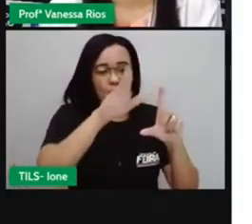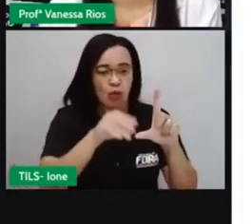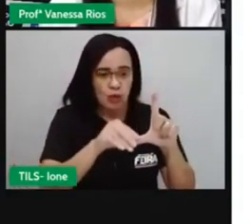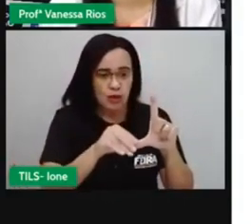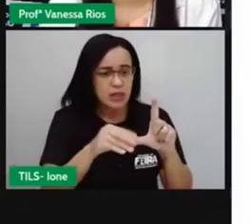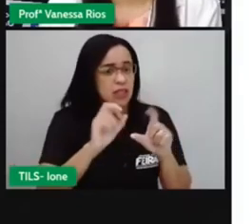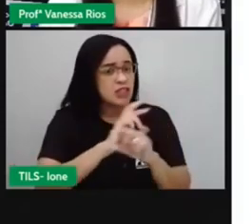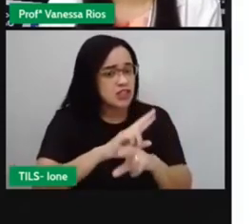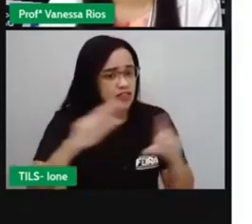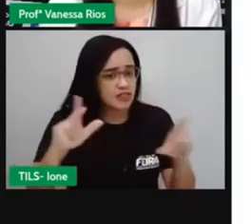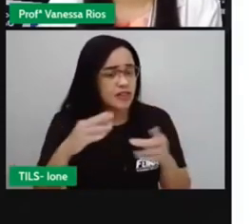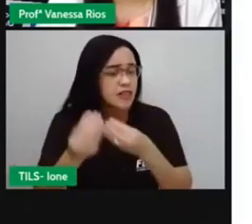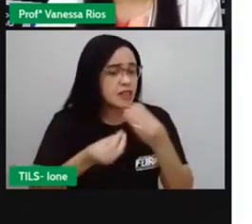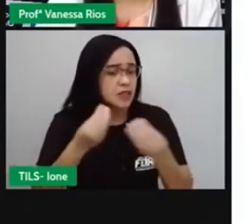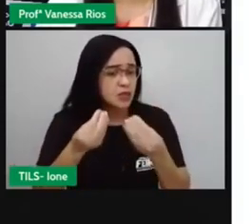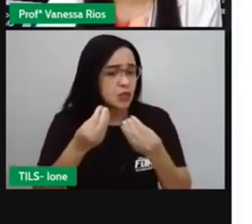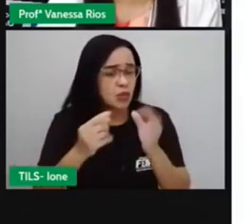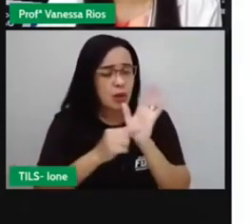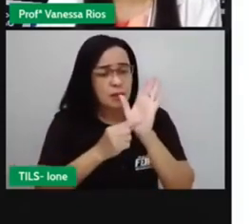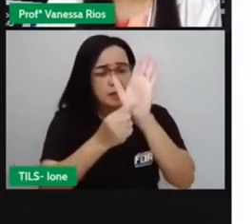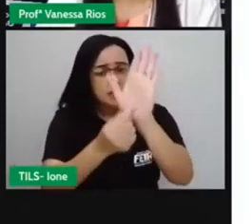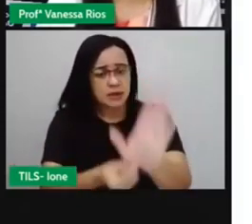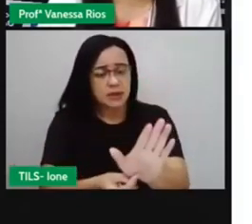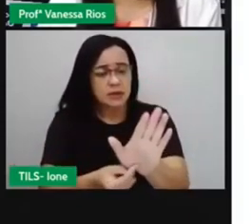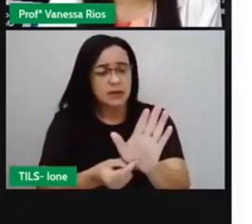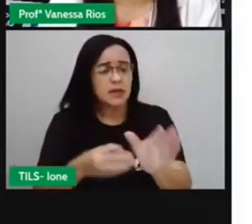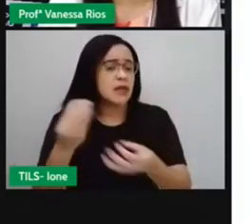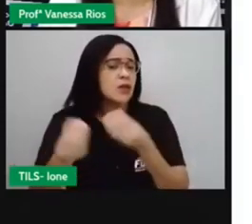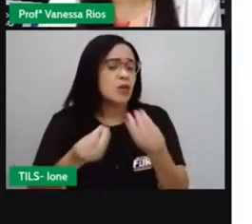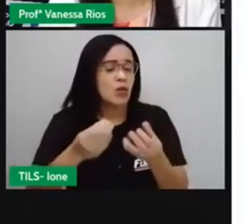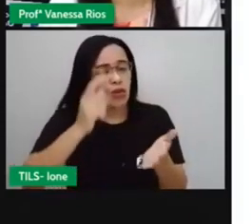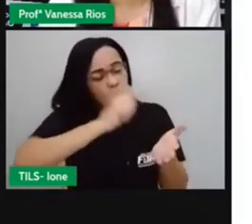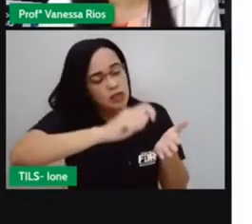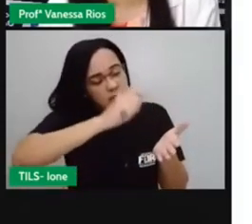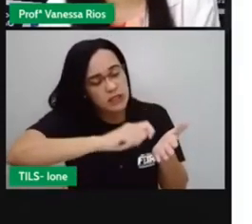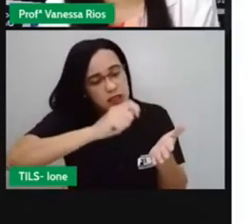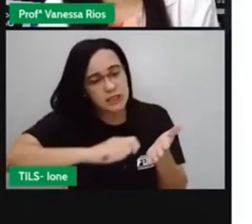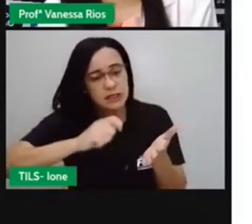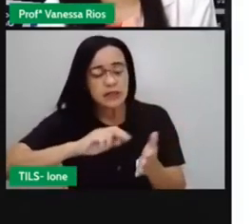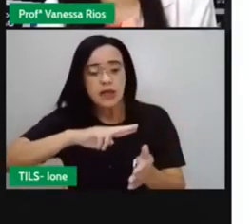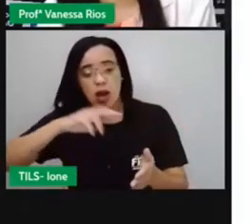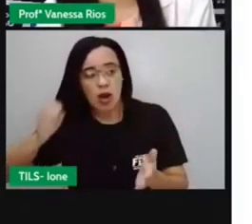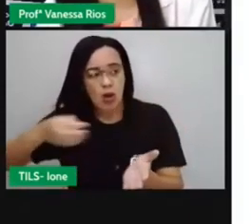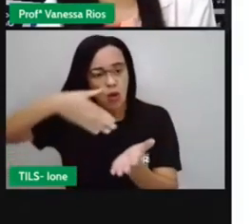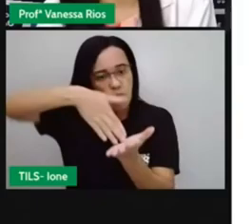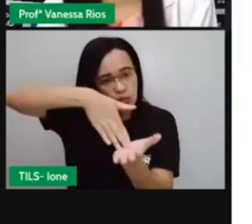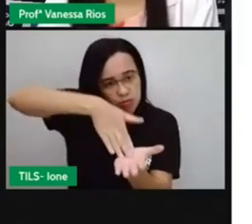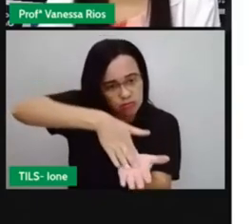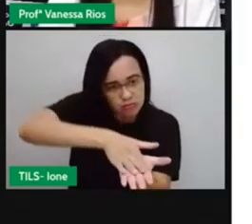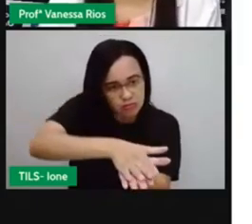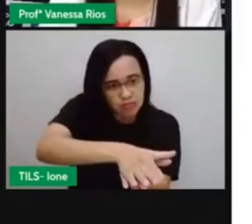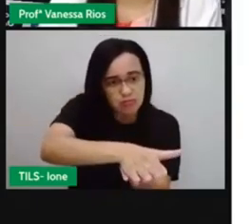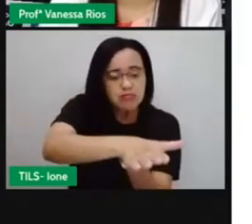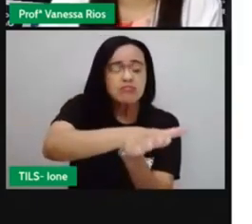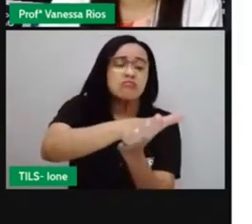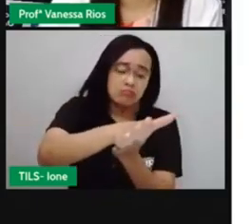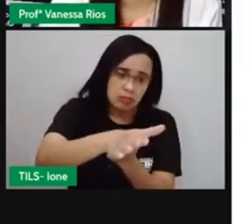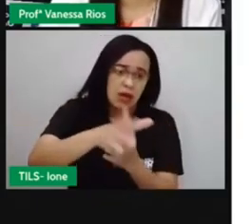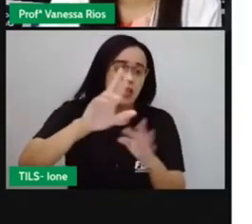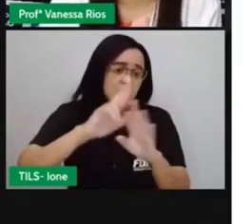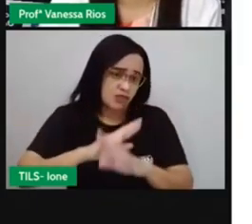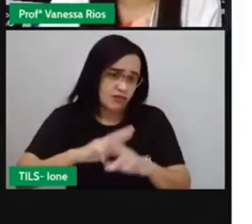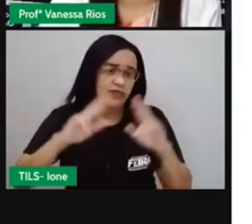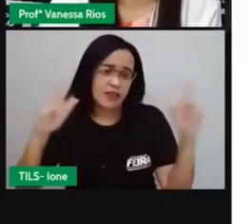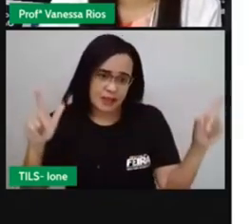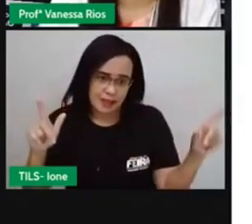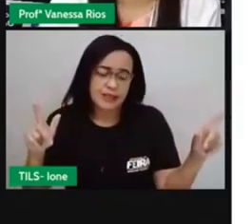apresentado de forma escrita, impressa, né? Porque aí pode aparecer a linguagem verbal e também a linguagem